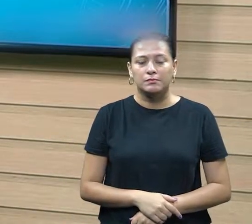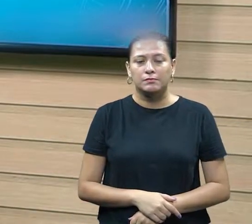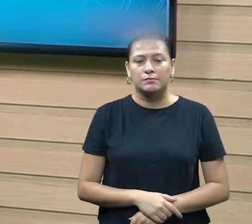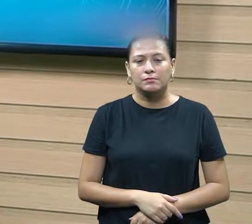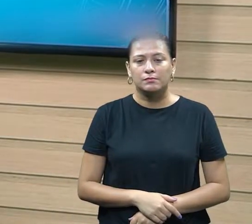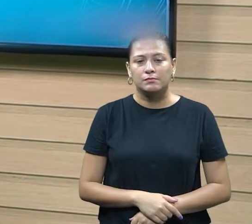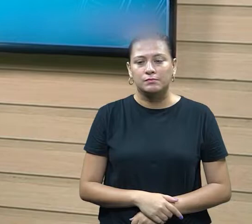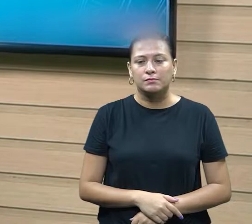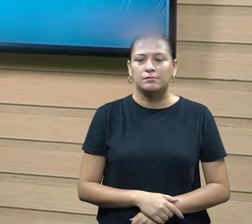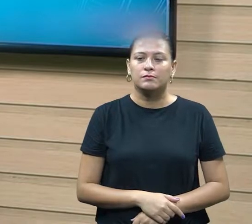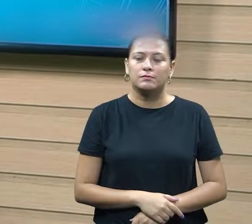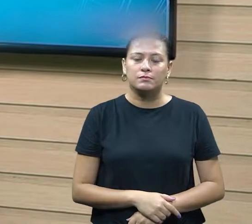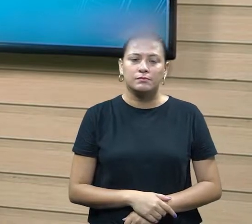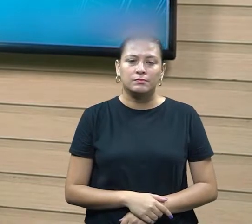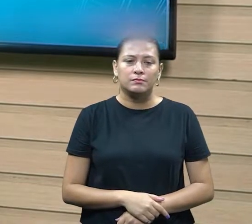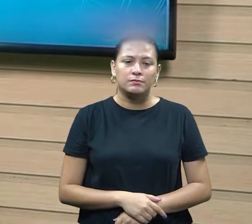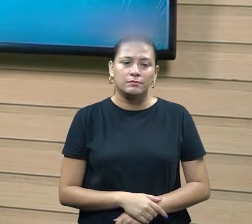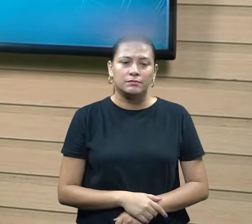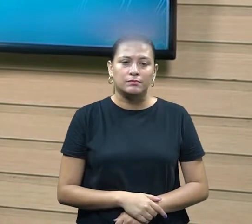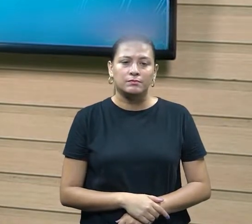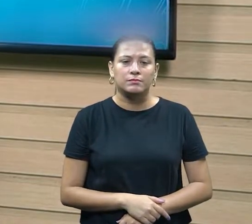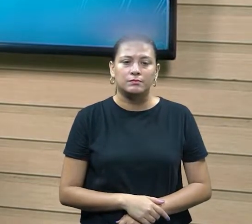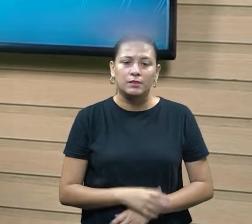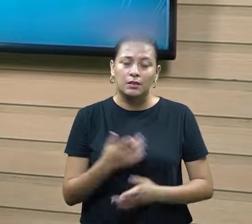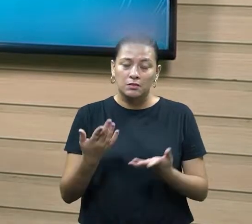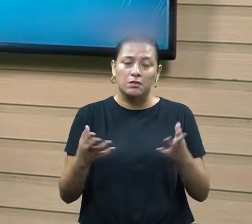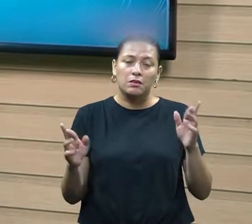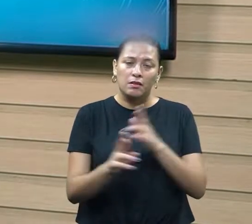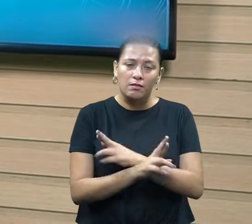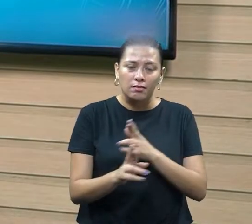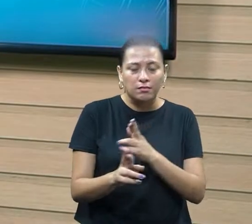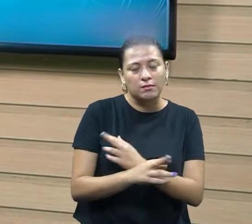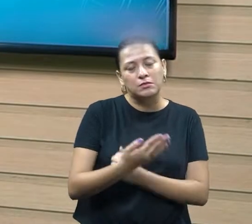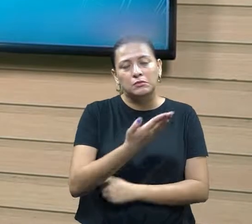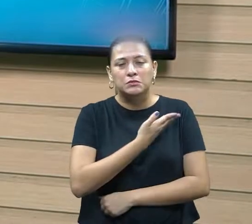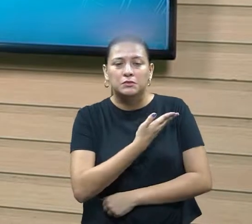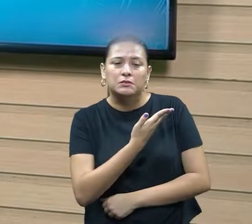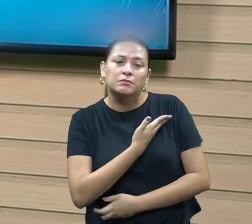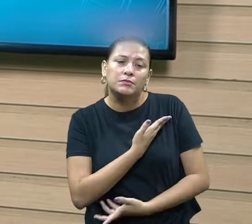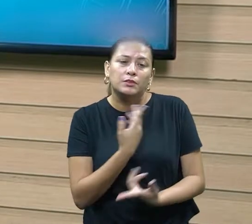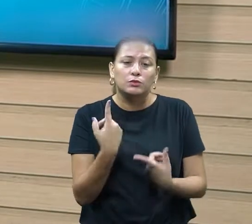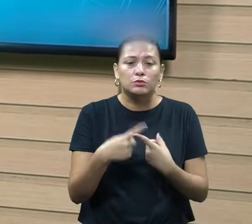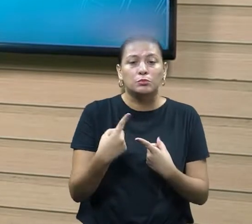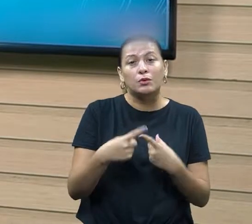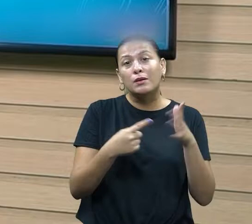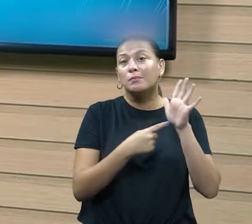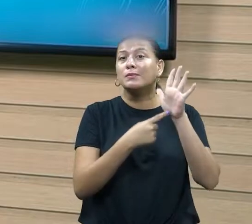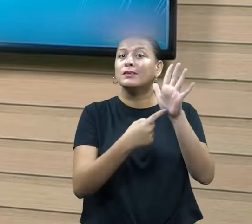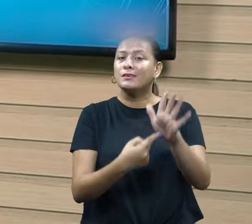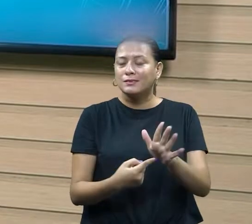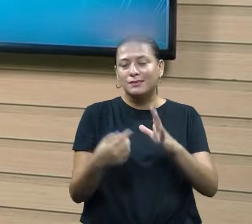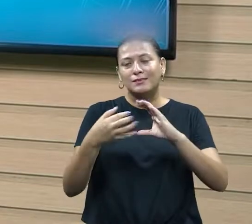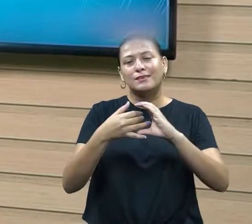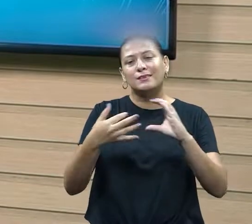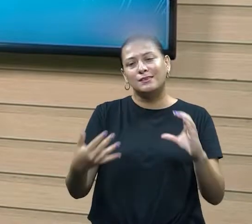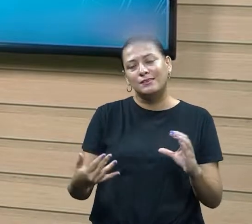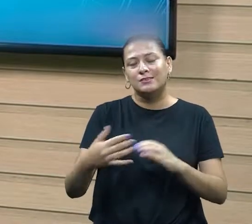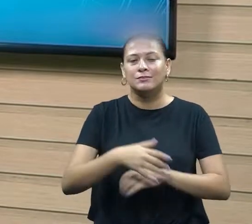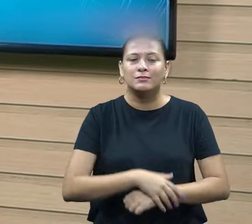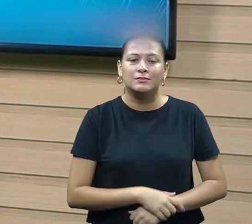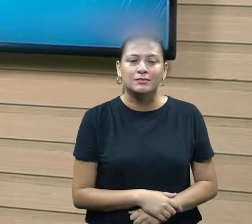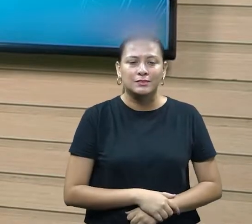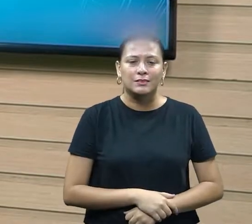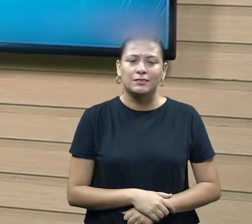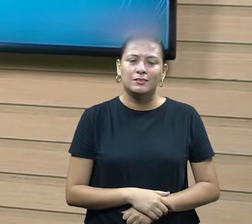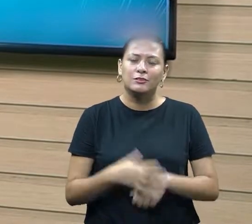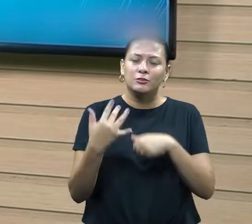principalmente com relação aos seus amigos. Que ele é justamente por apresentar essas características que ele é